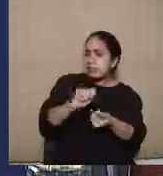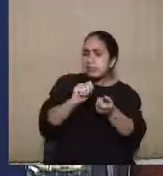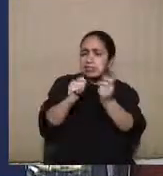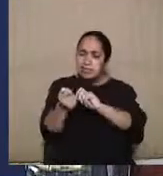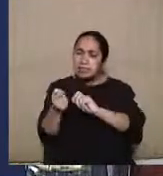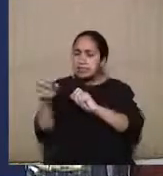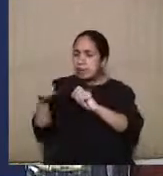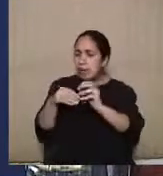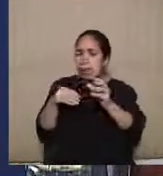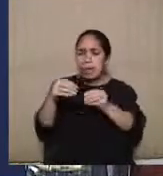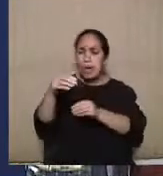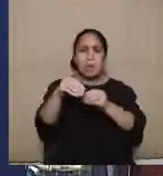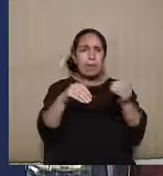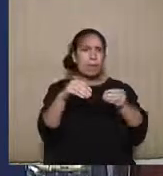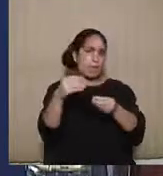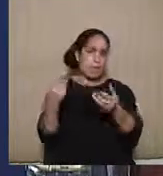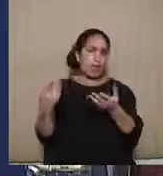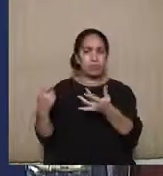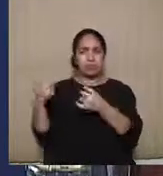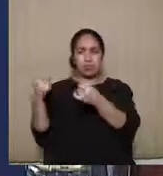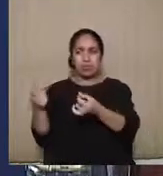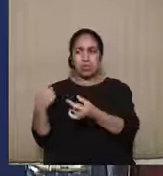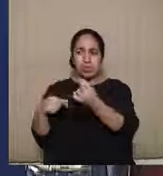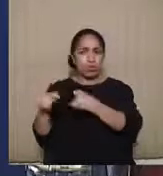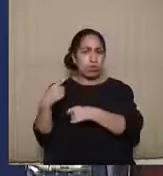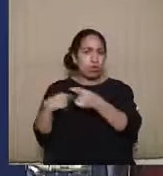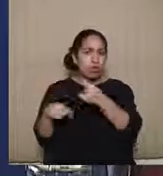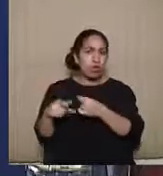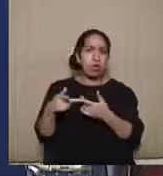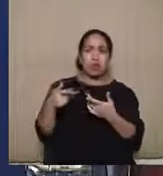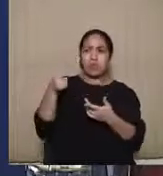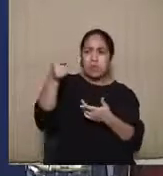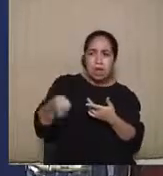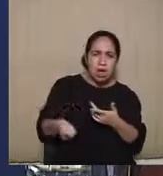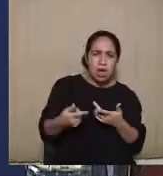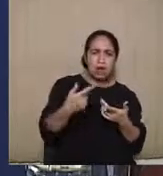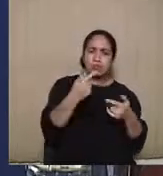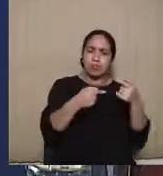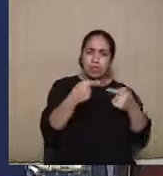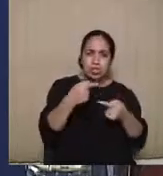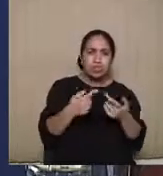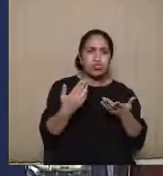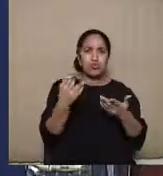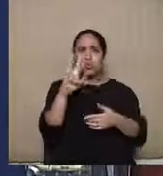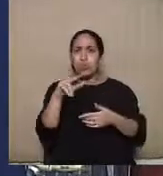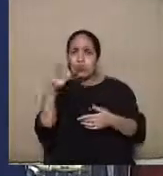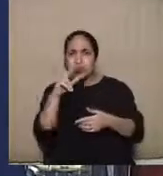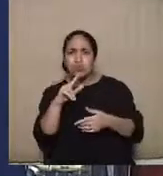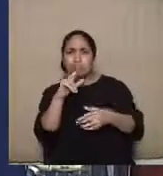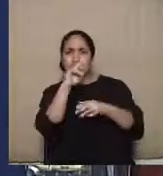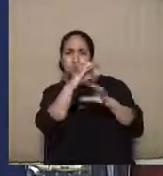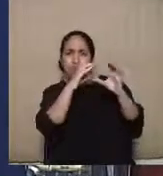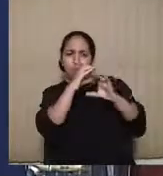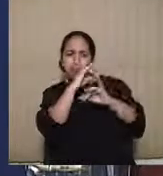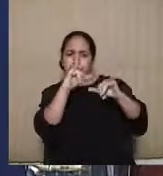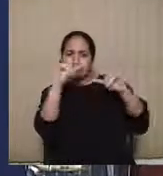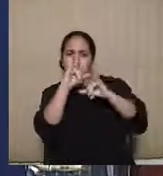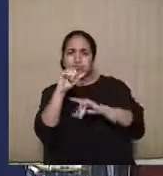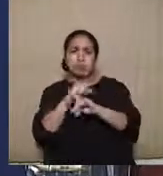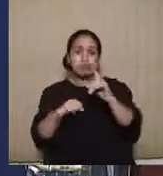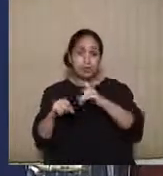figuras, né, do abuso de poder econômico, abuso de poder político, uns devidos de meio de comunicação social. Outro exemplo, além